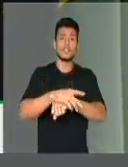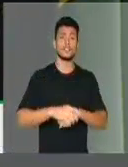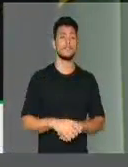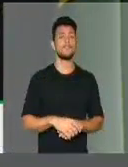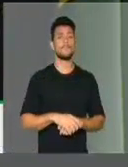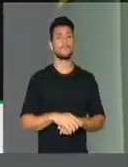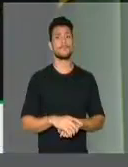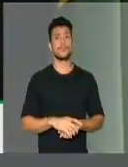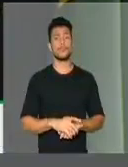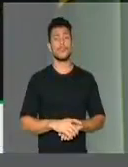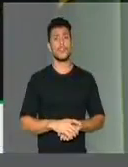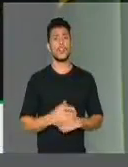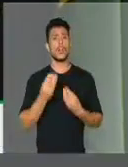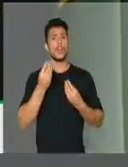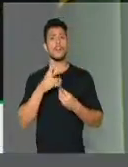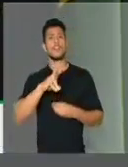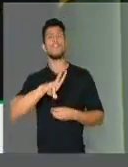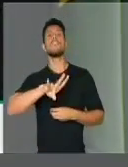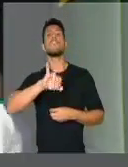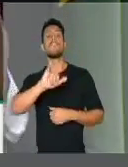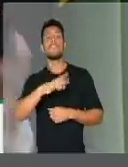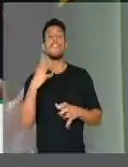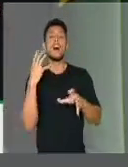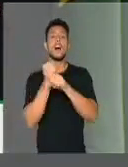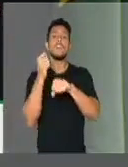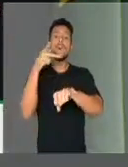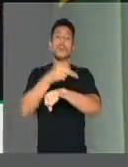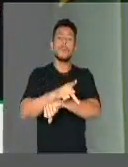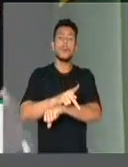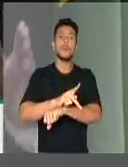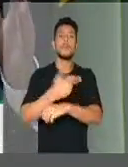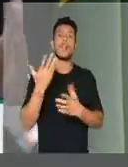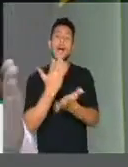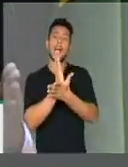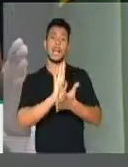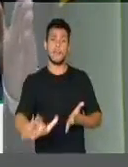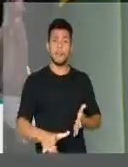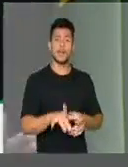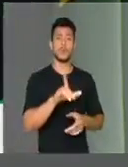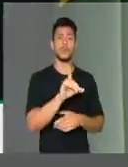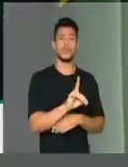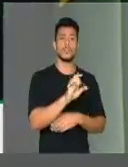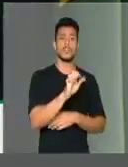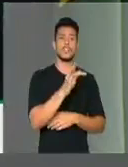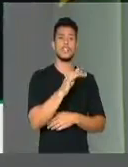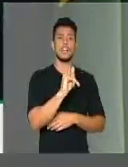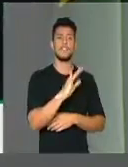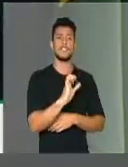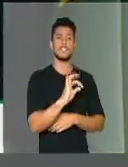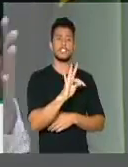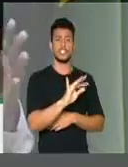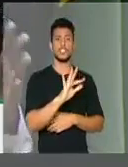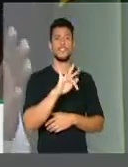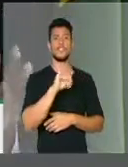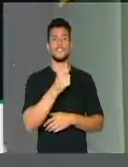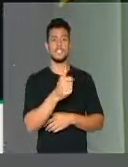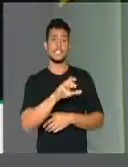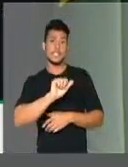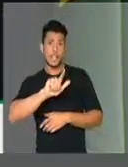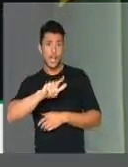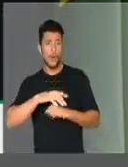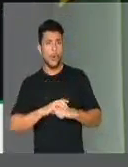Previdência para enfrentar um suposto déficit fiscal, uma suposta crise fiscal. E é